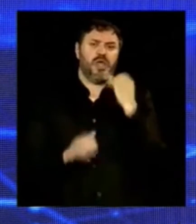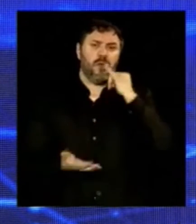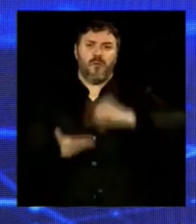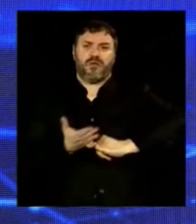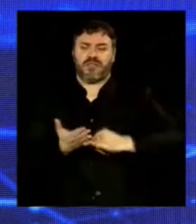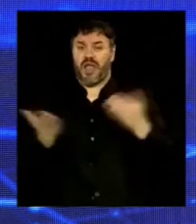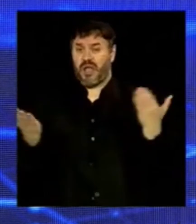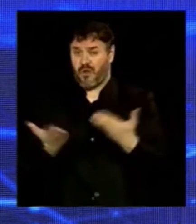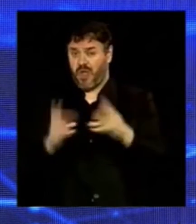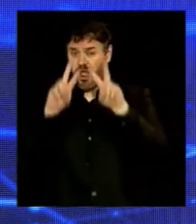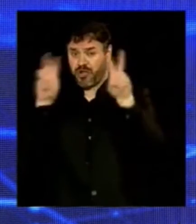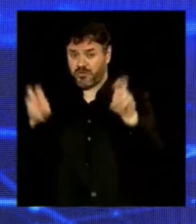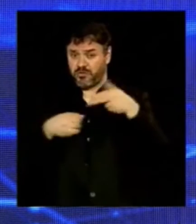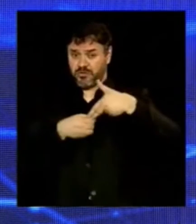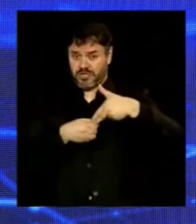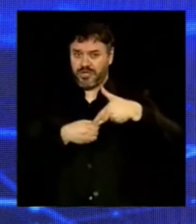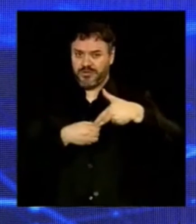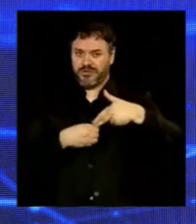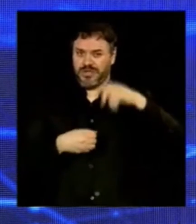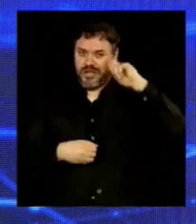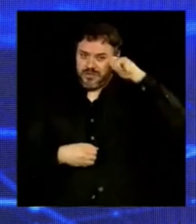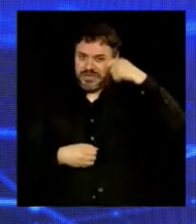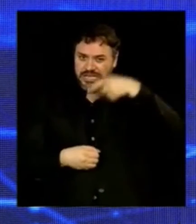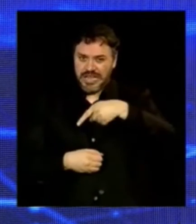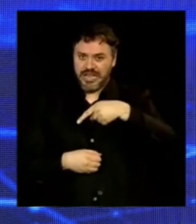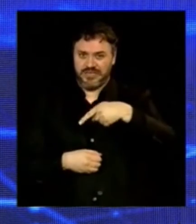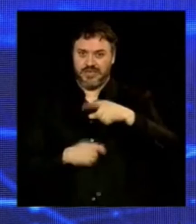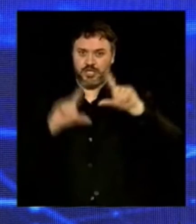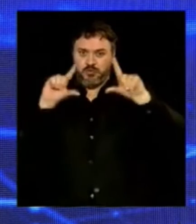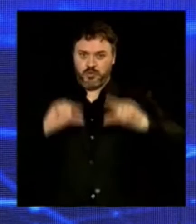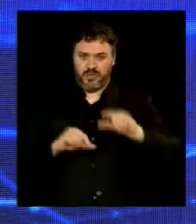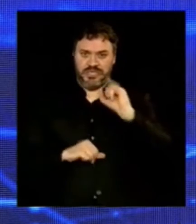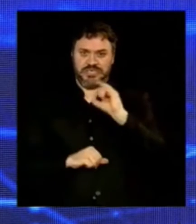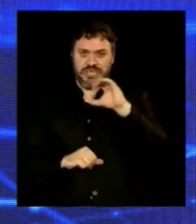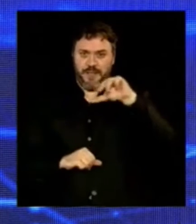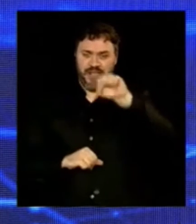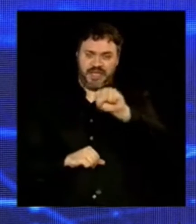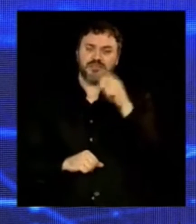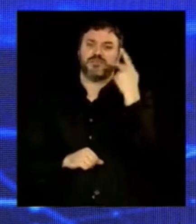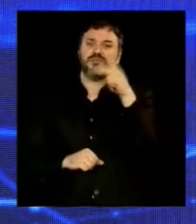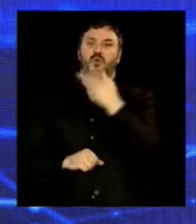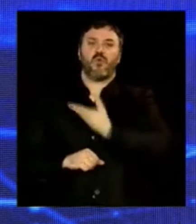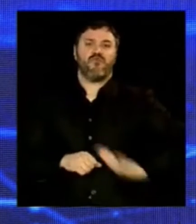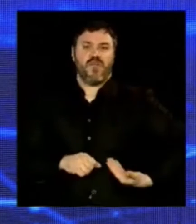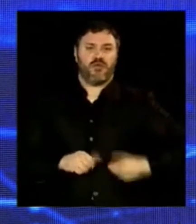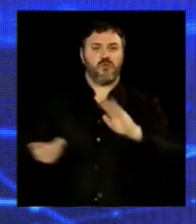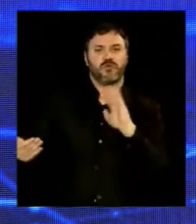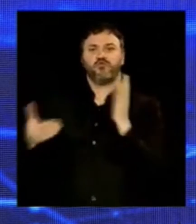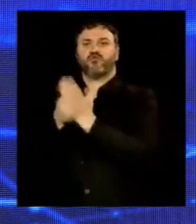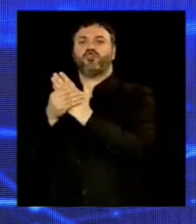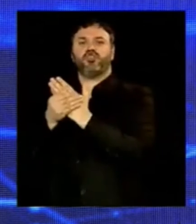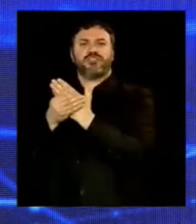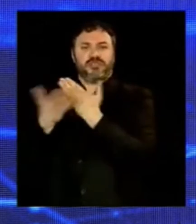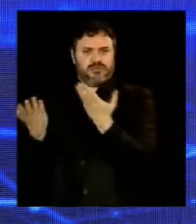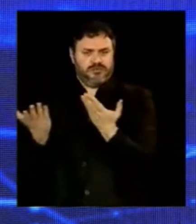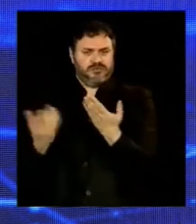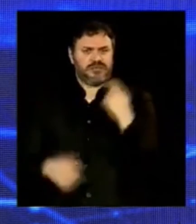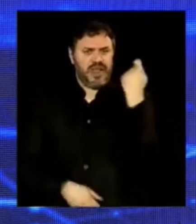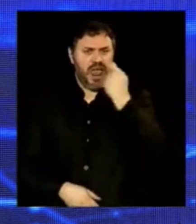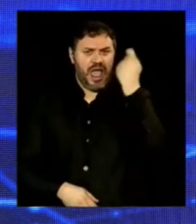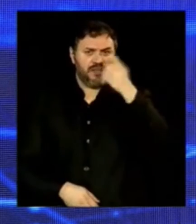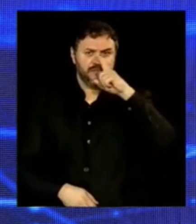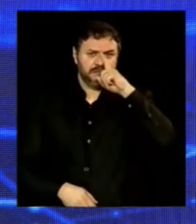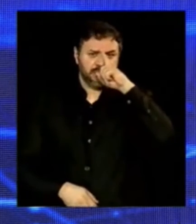episódio da gasolina, do redução de CMS, o seu governo entrou na justiça. E o que é mais grave, o senhor